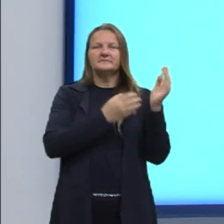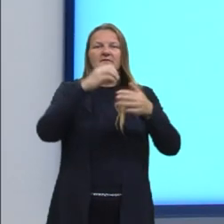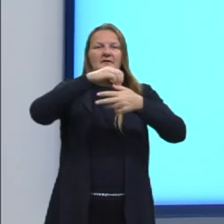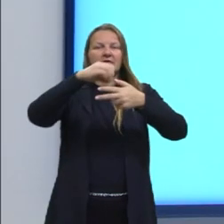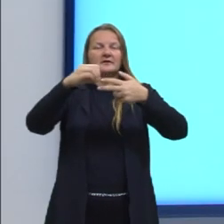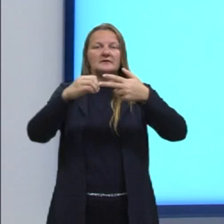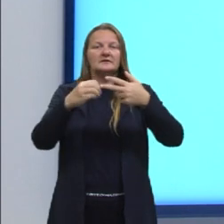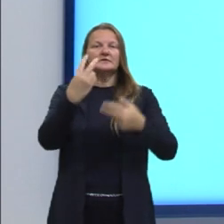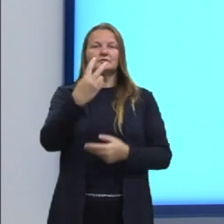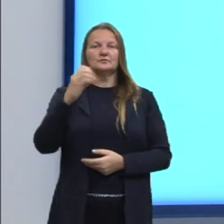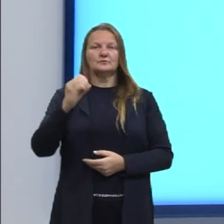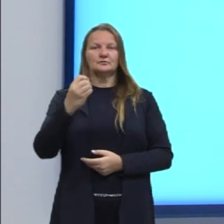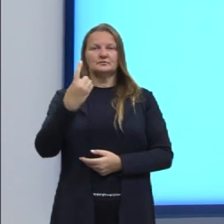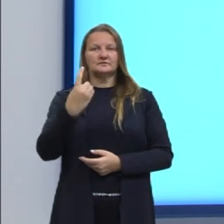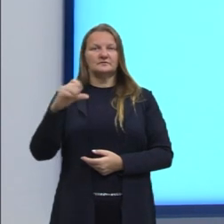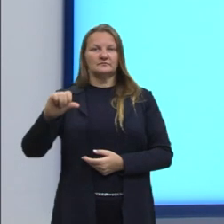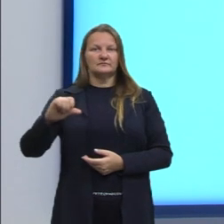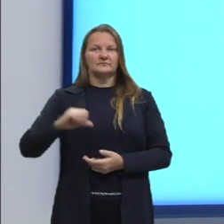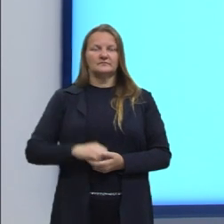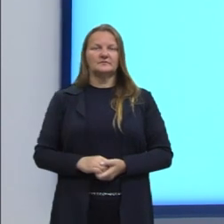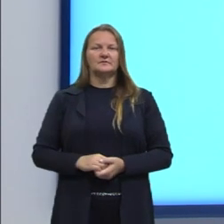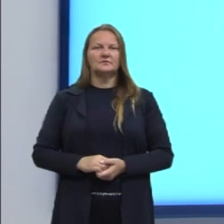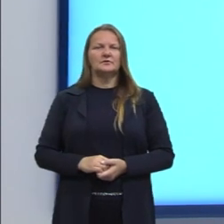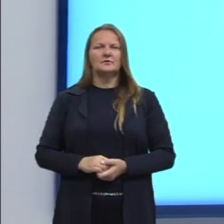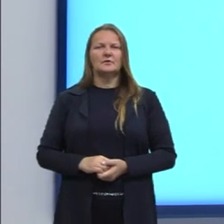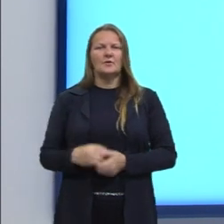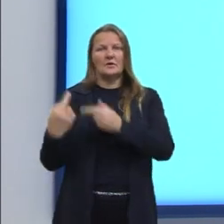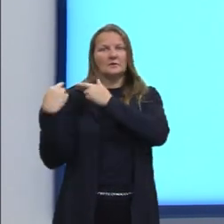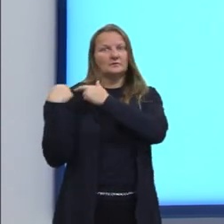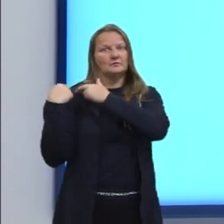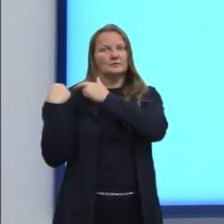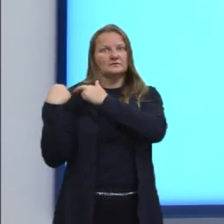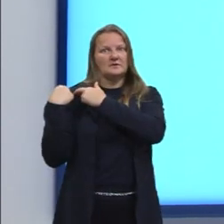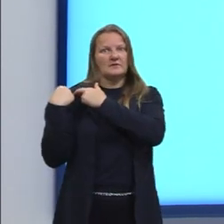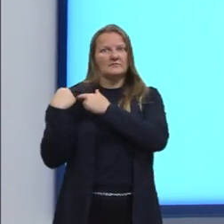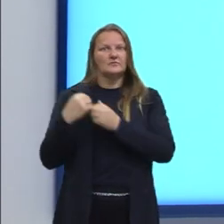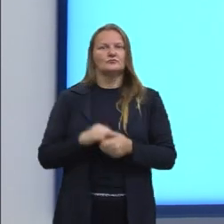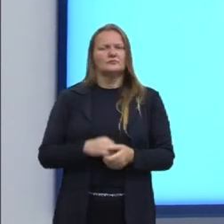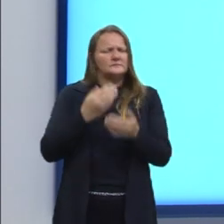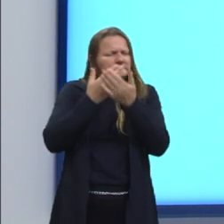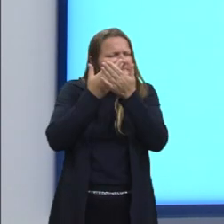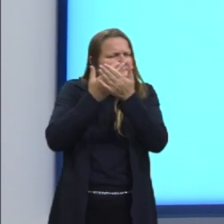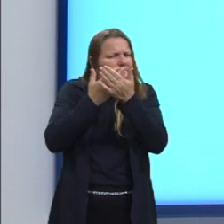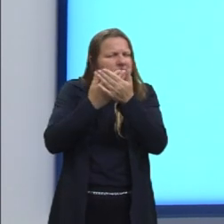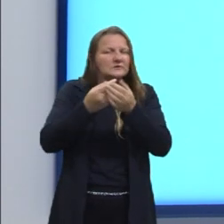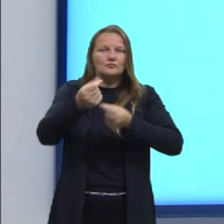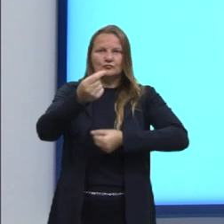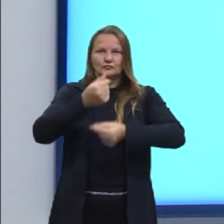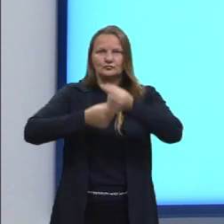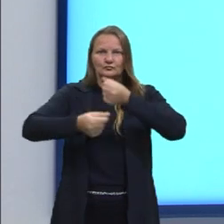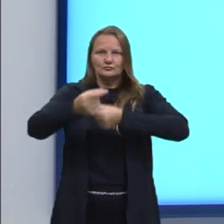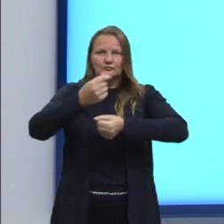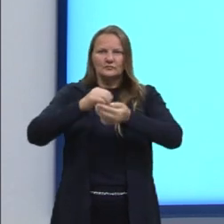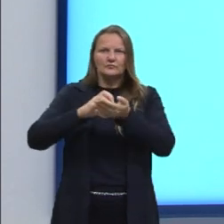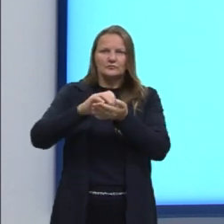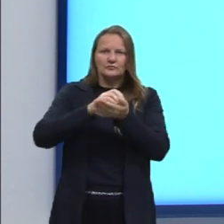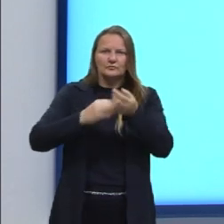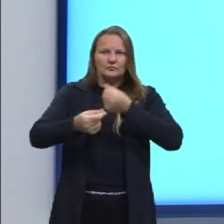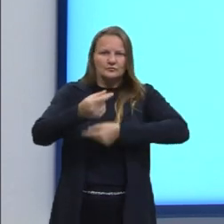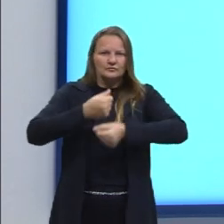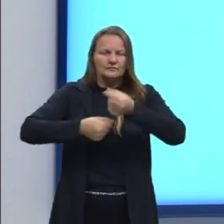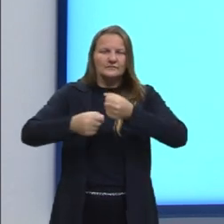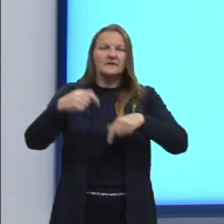2019. Um gerente decidiu fazer um estudo financeiro da empresa onde trabalha,